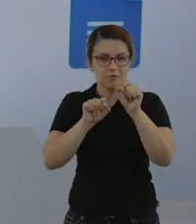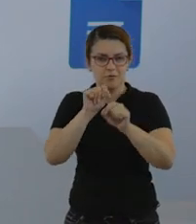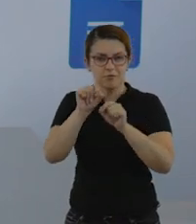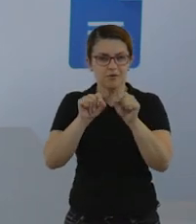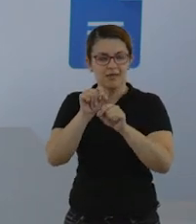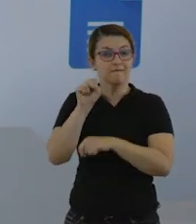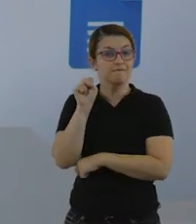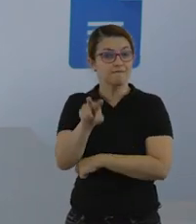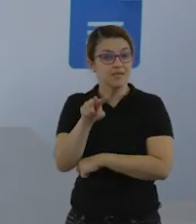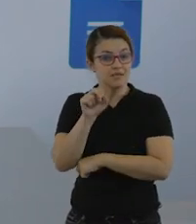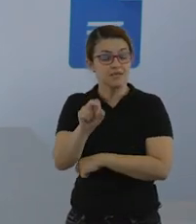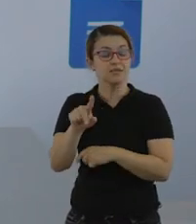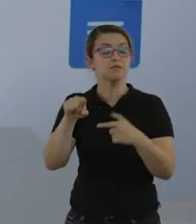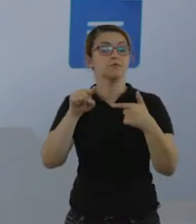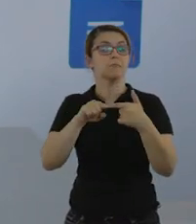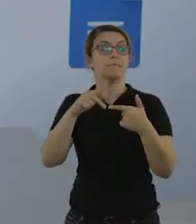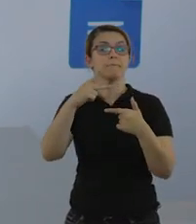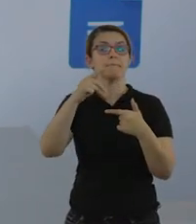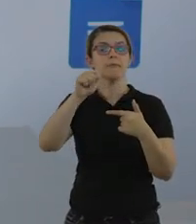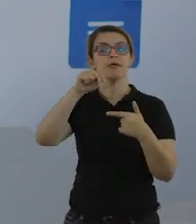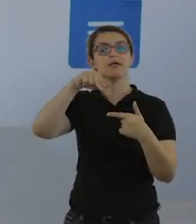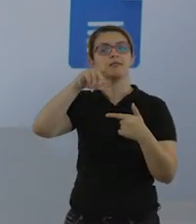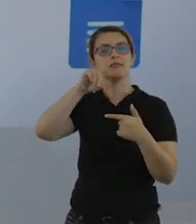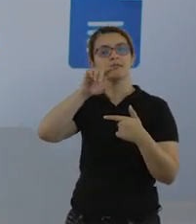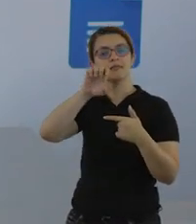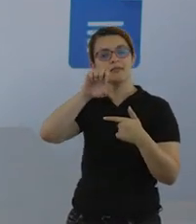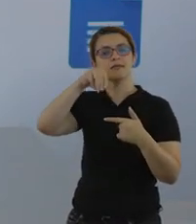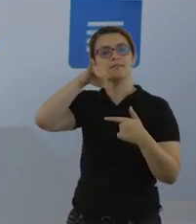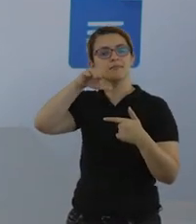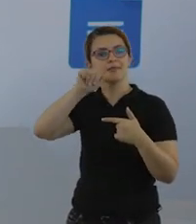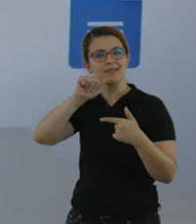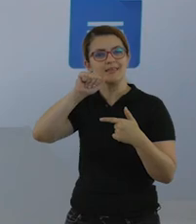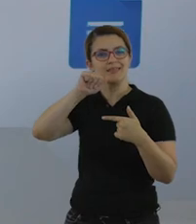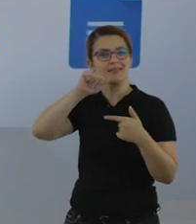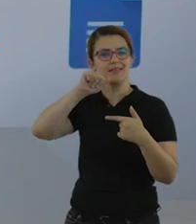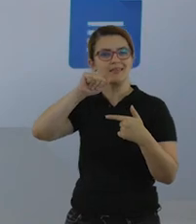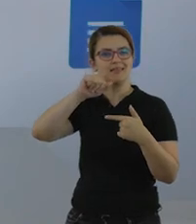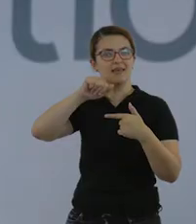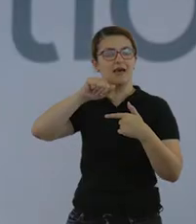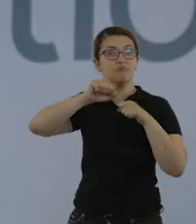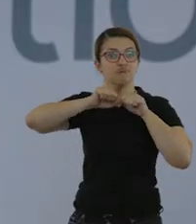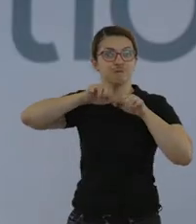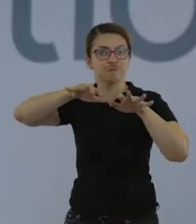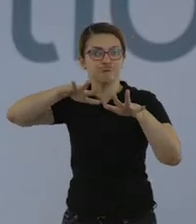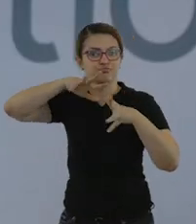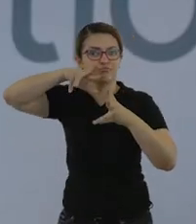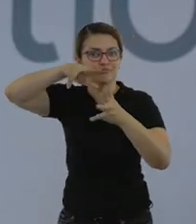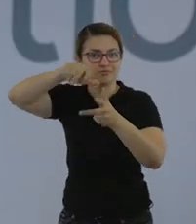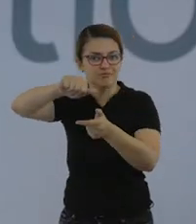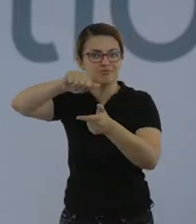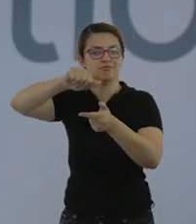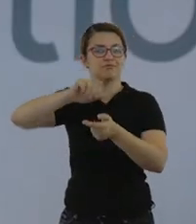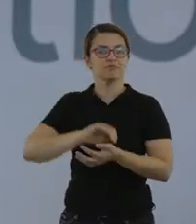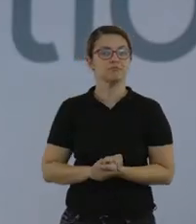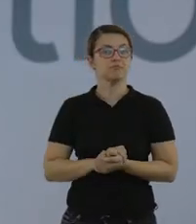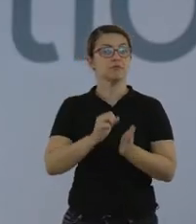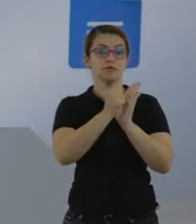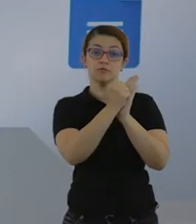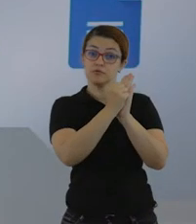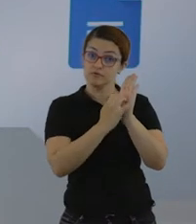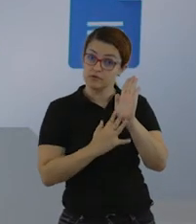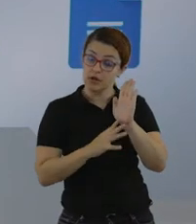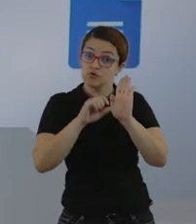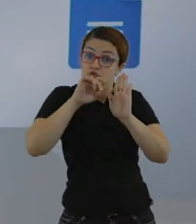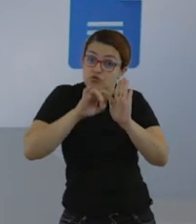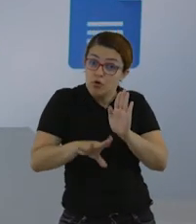pesquisando em casa o que é vírus, pandemia, o significado dessas palavras e registrarem também no caderno.